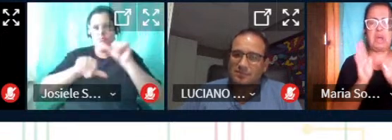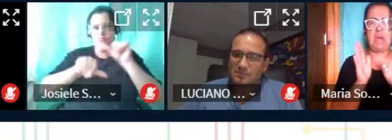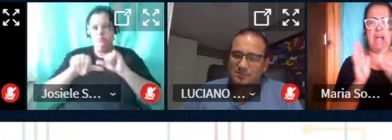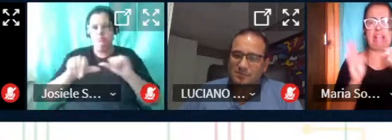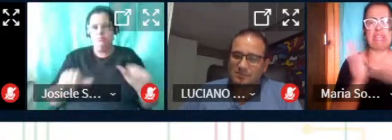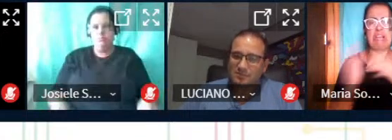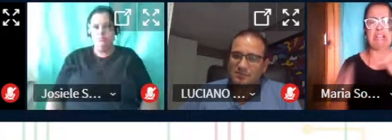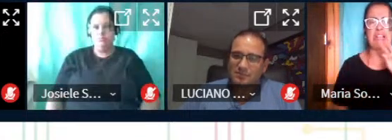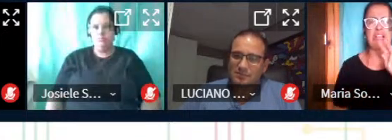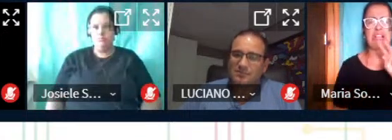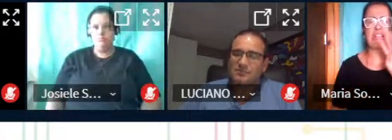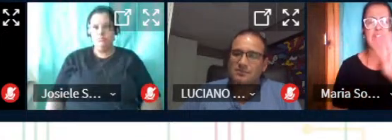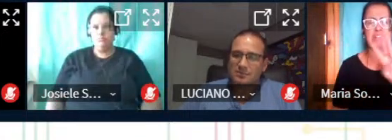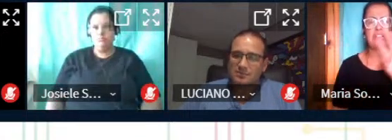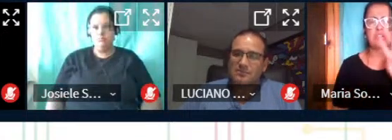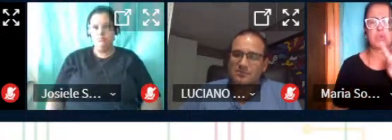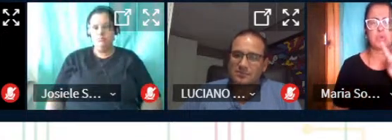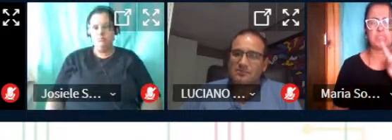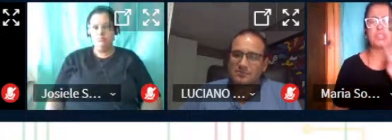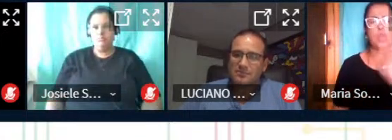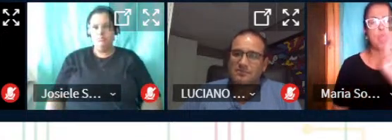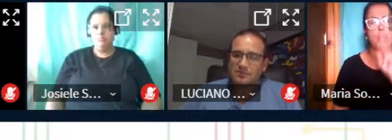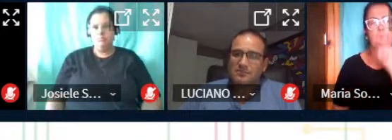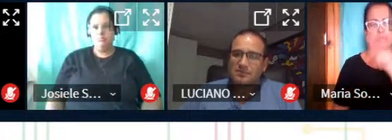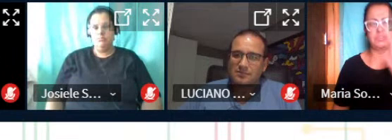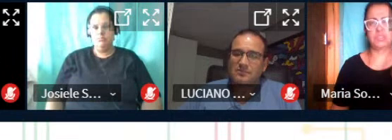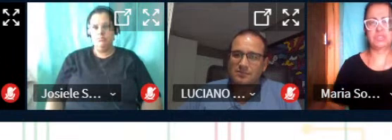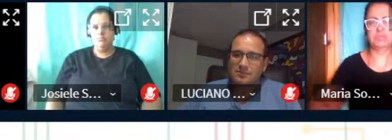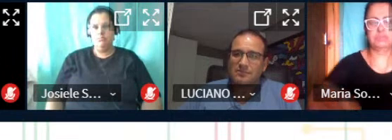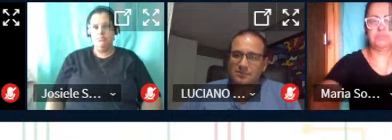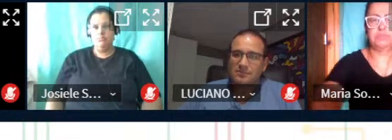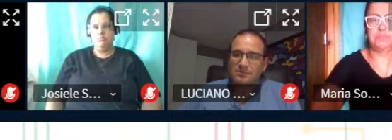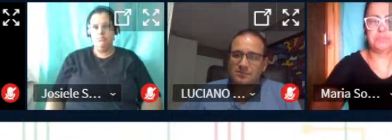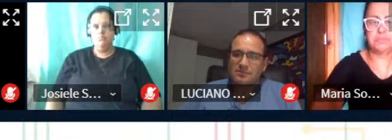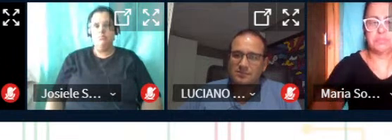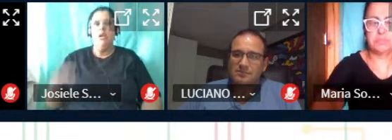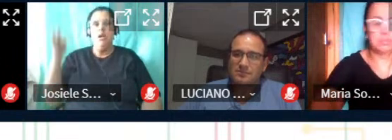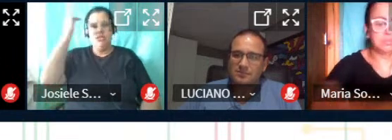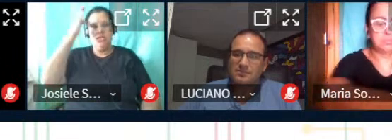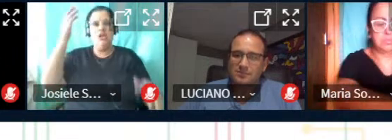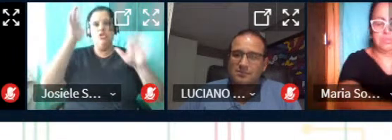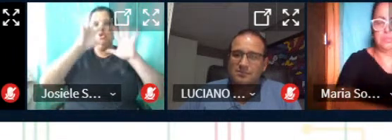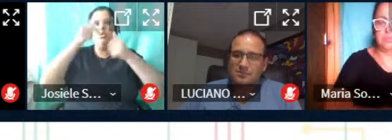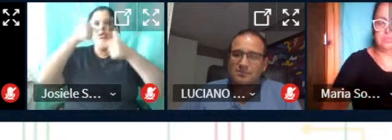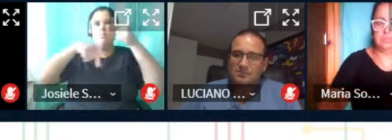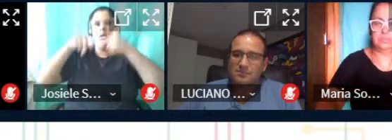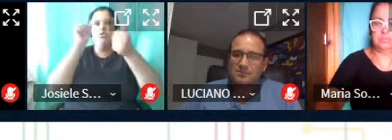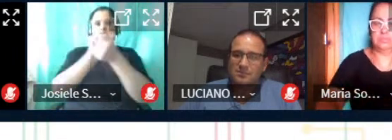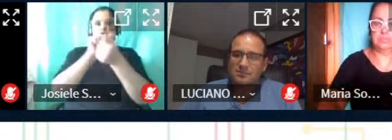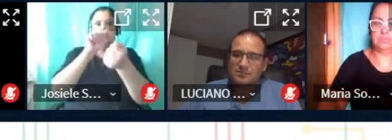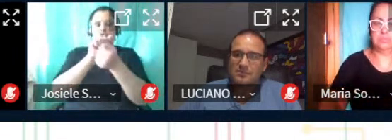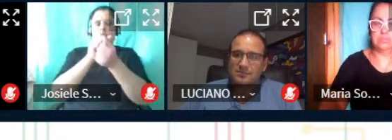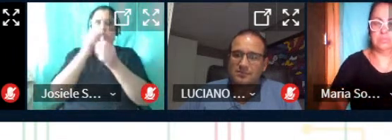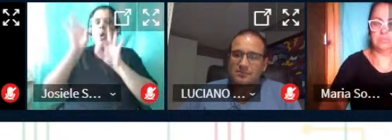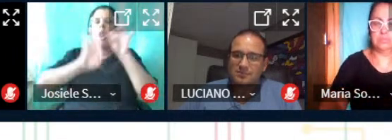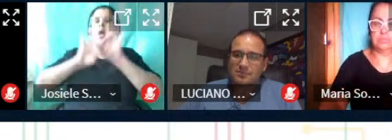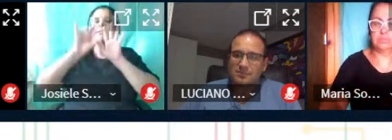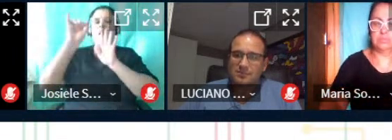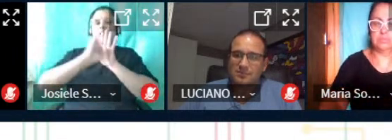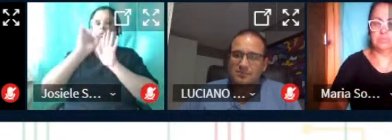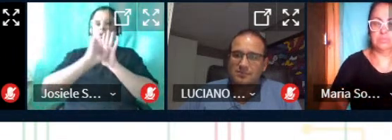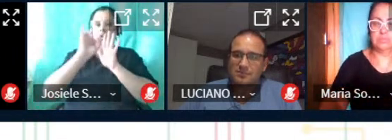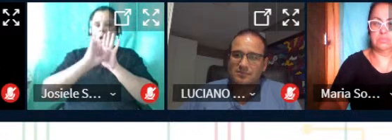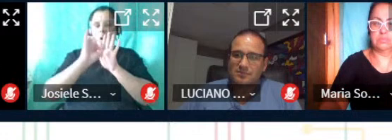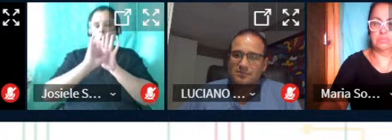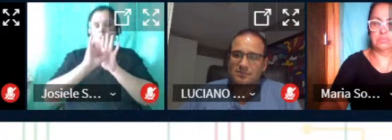nomes de professores técnicos todo mundo trabalhando junto para montar aquele edital então foi